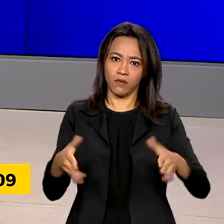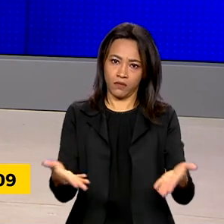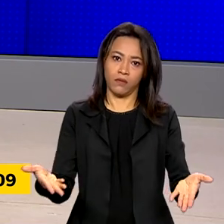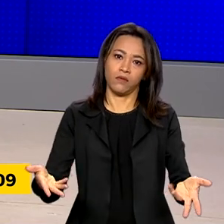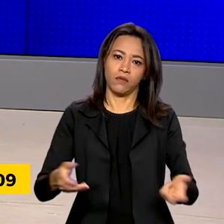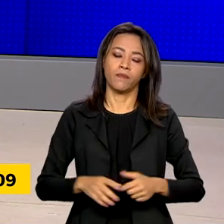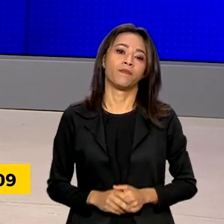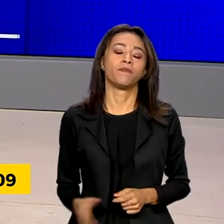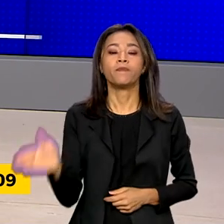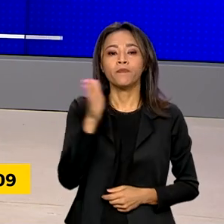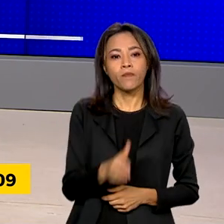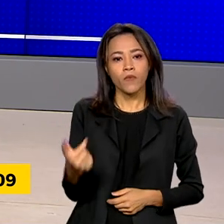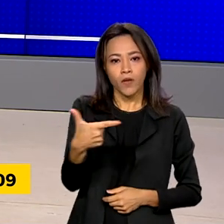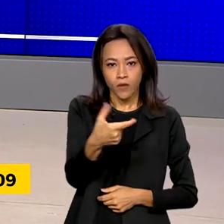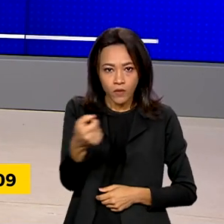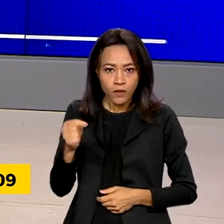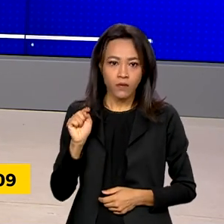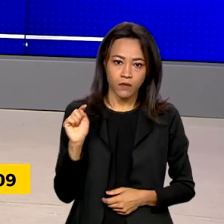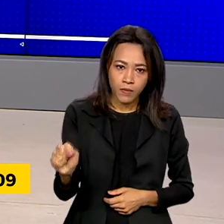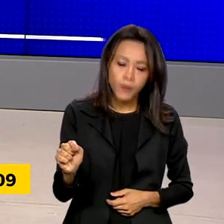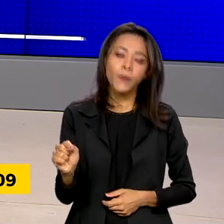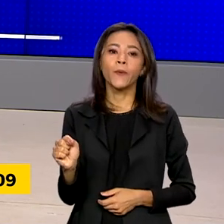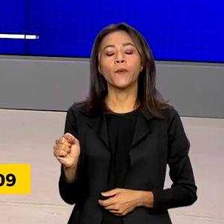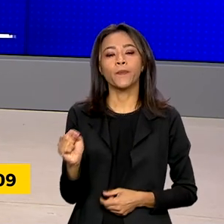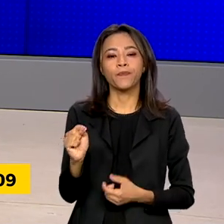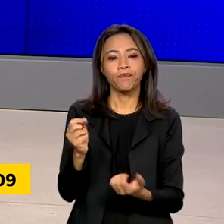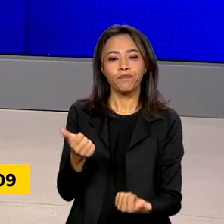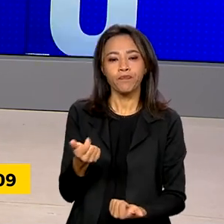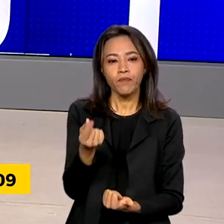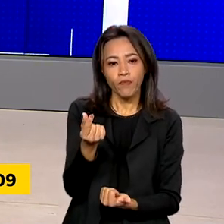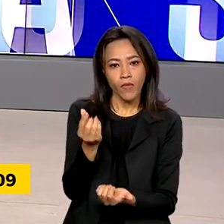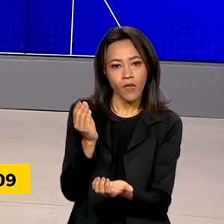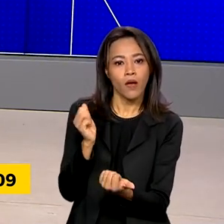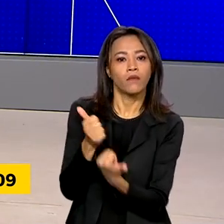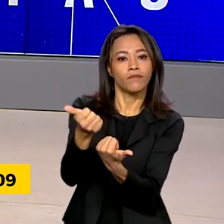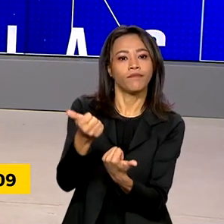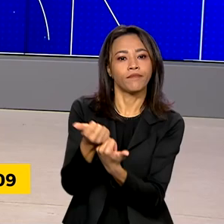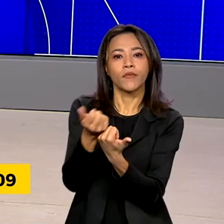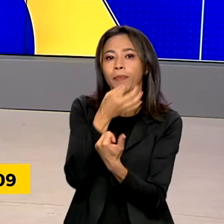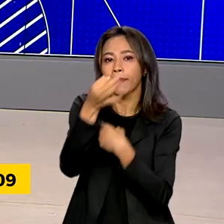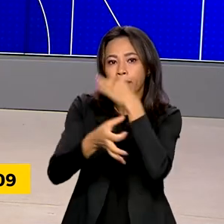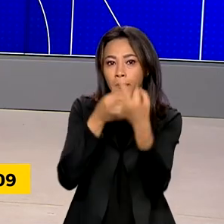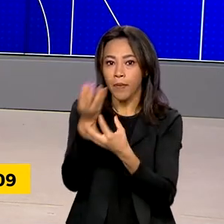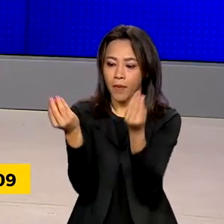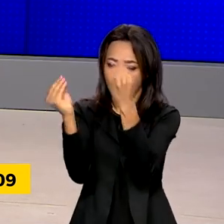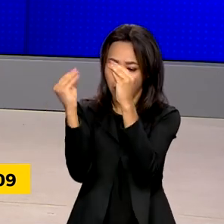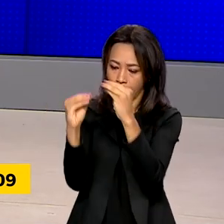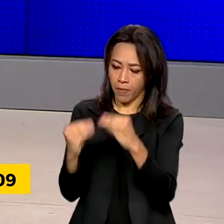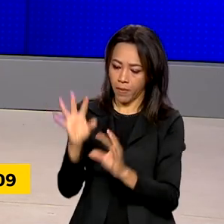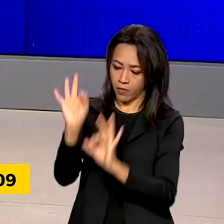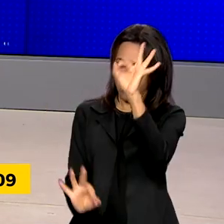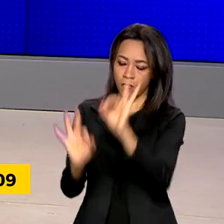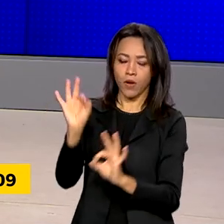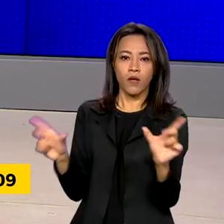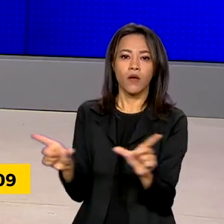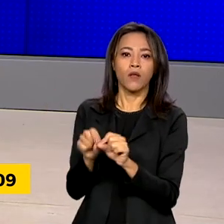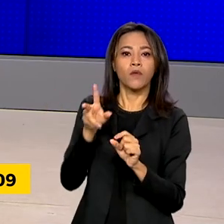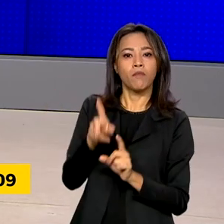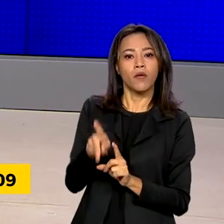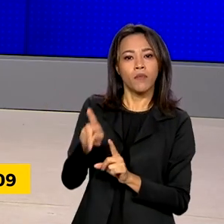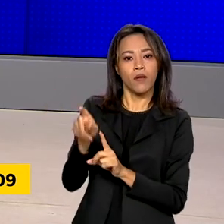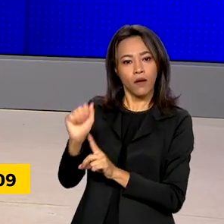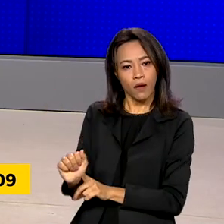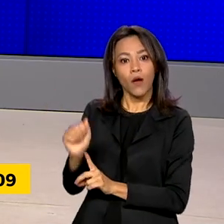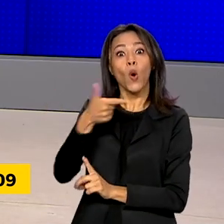200 mil contribuições da sociedade já foram incluídas no plano plurianual participativo. Ontem,